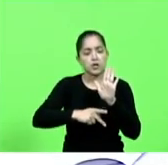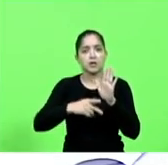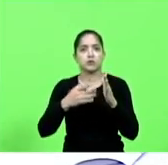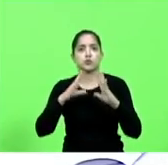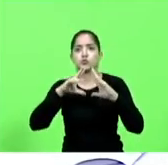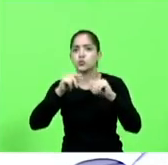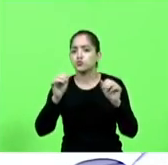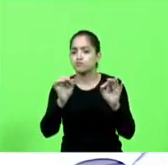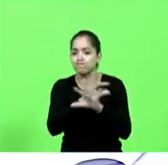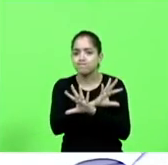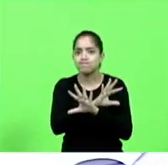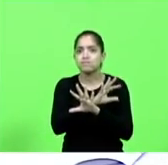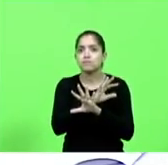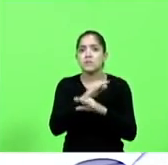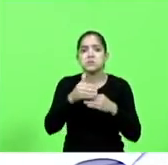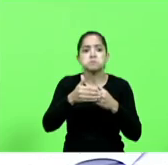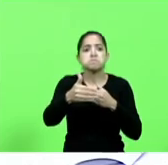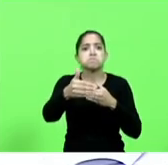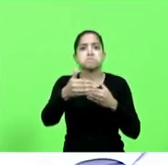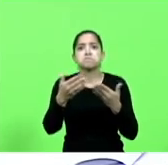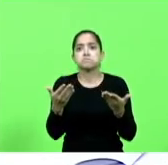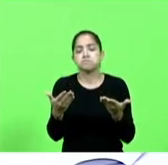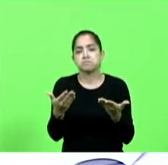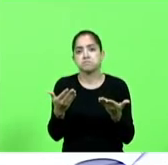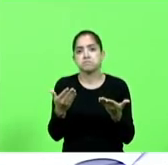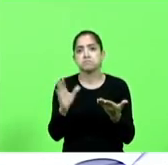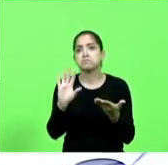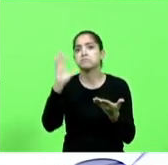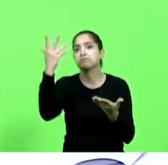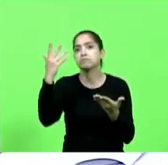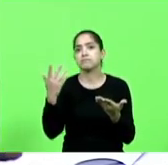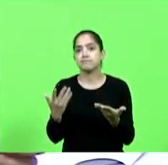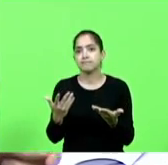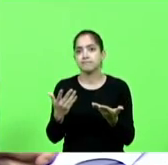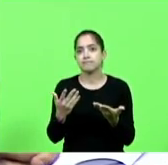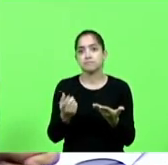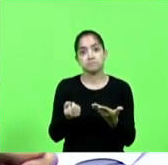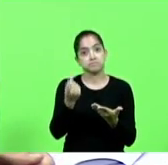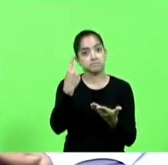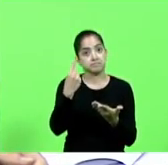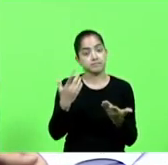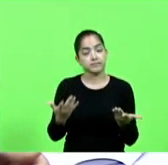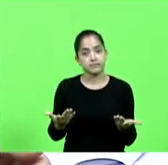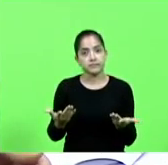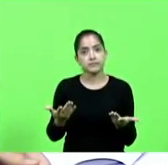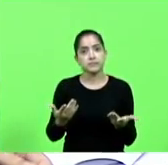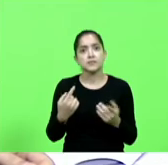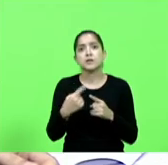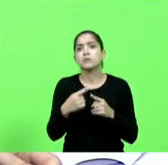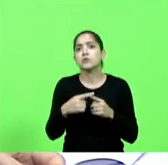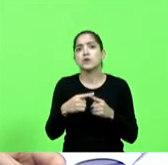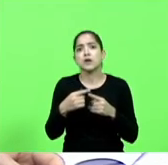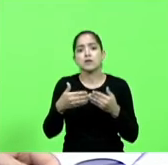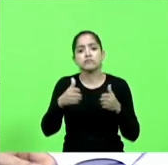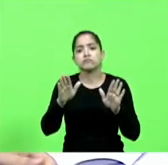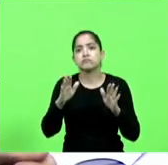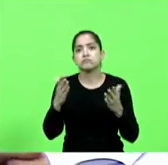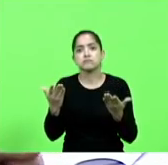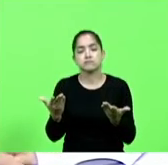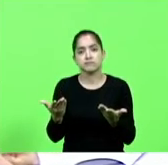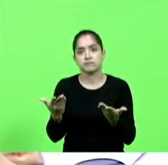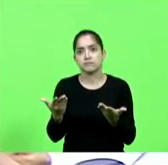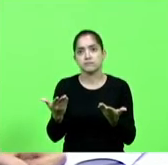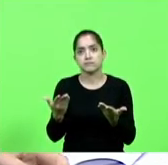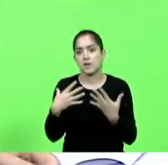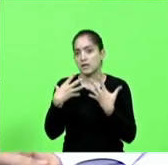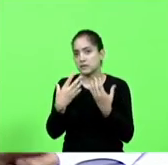está tudo pronto e não sai, estou começando a achar que tem algo estranho aí, tem boi nessa linha, por que que não sai? Nós não vamos